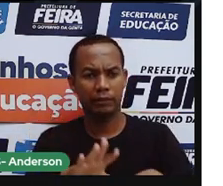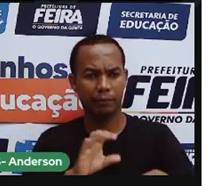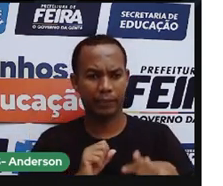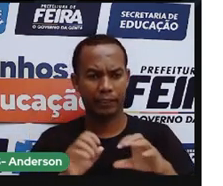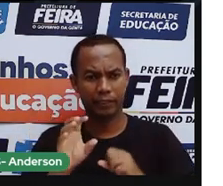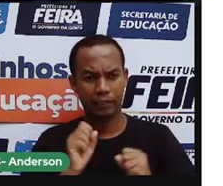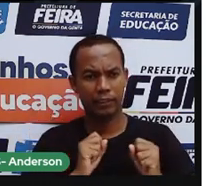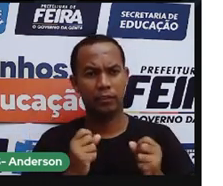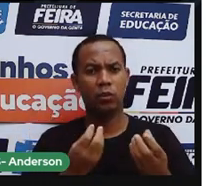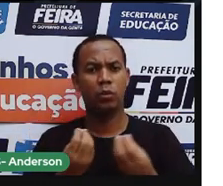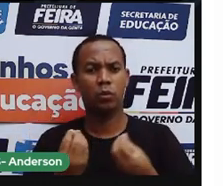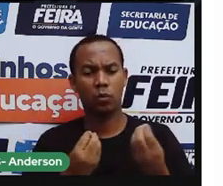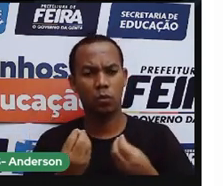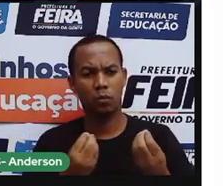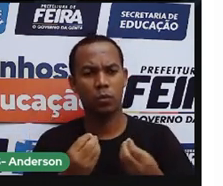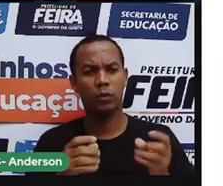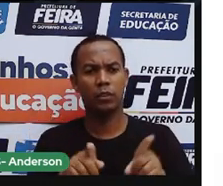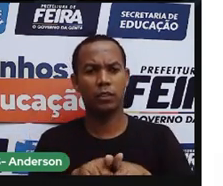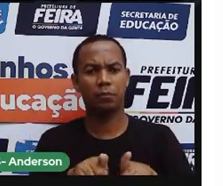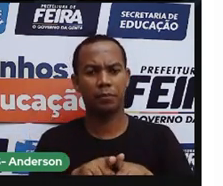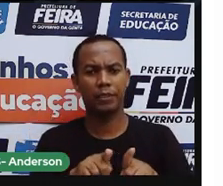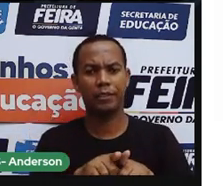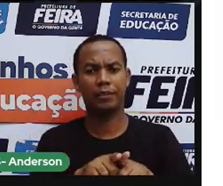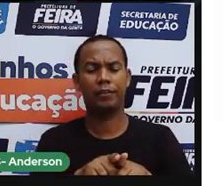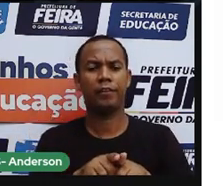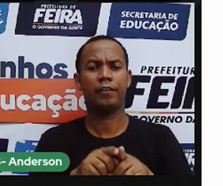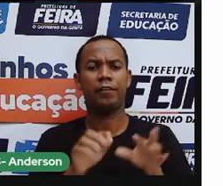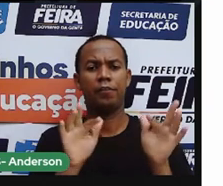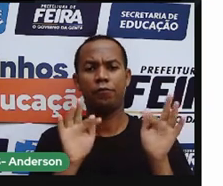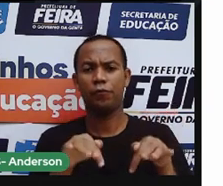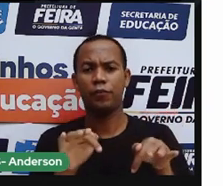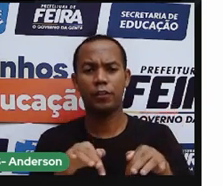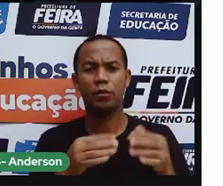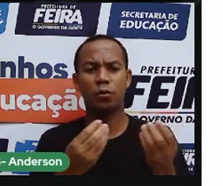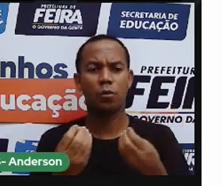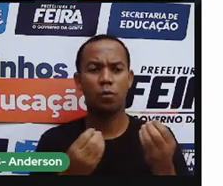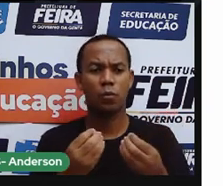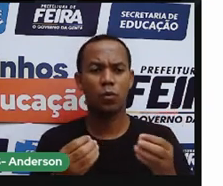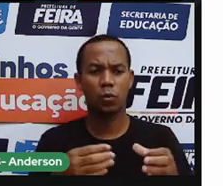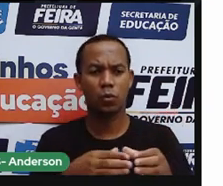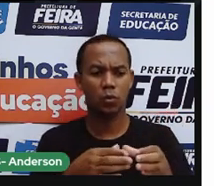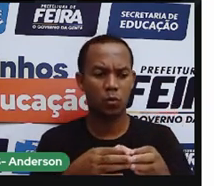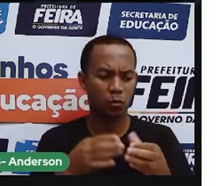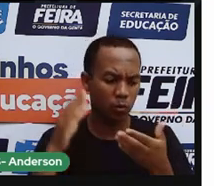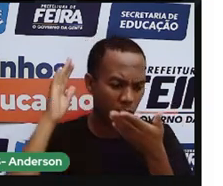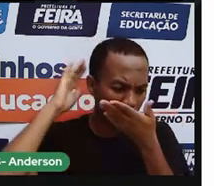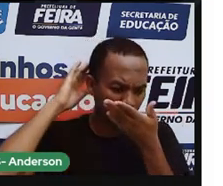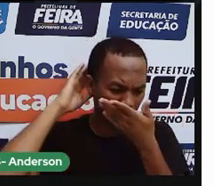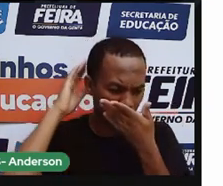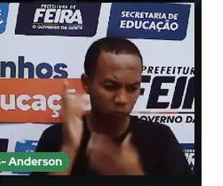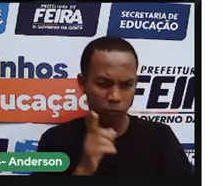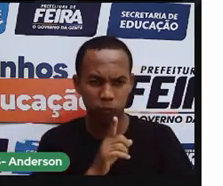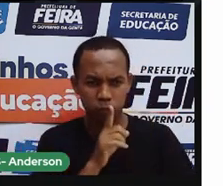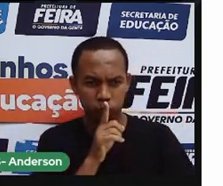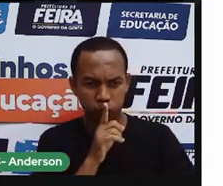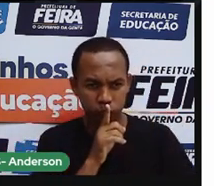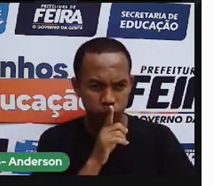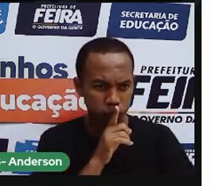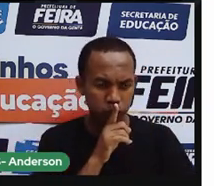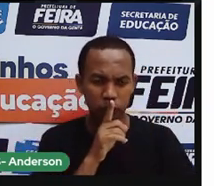como eles foram ficando no final em silêncio e o que? Só. E aí ele fala, foi-me imposta o que?